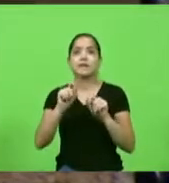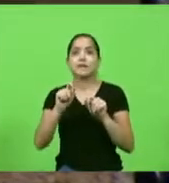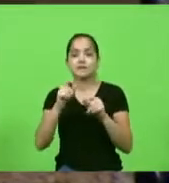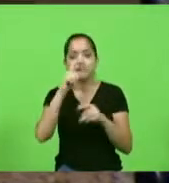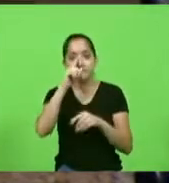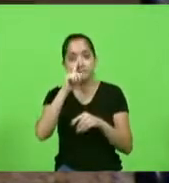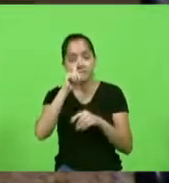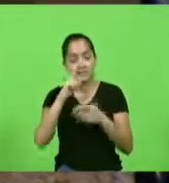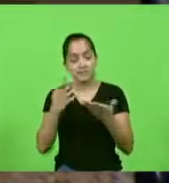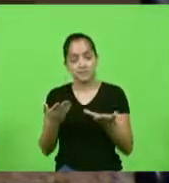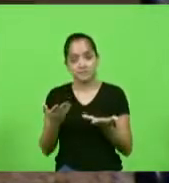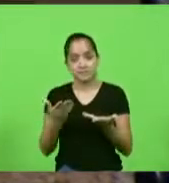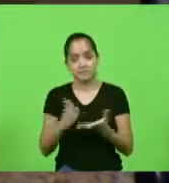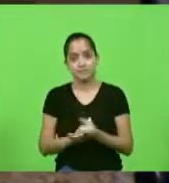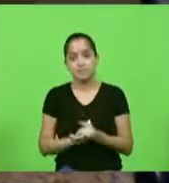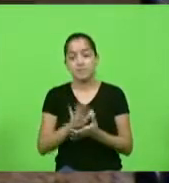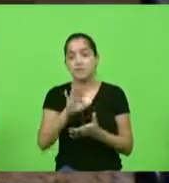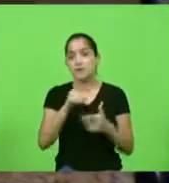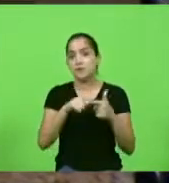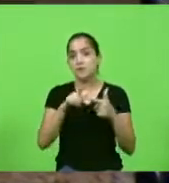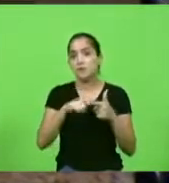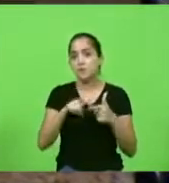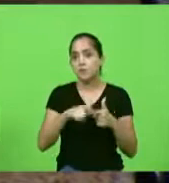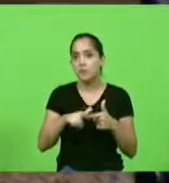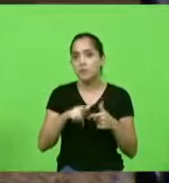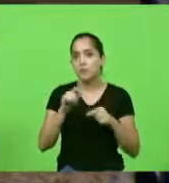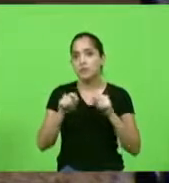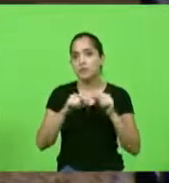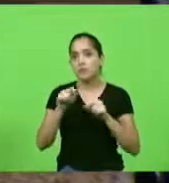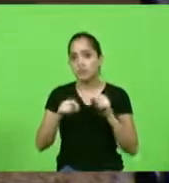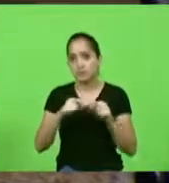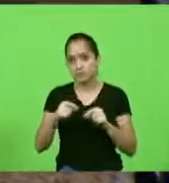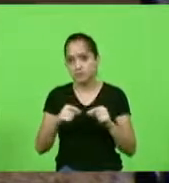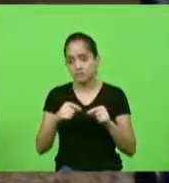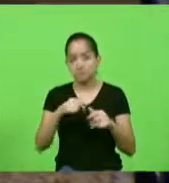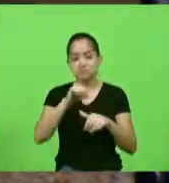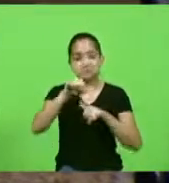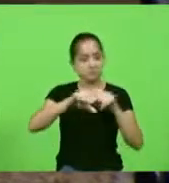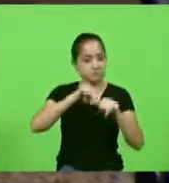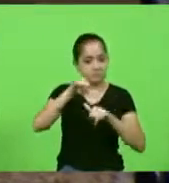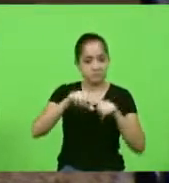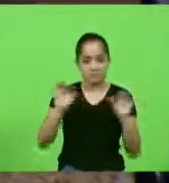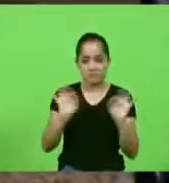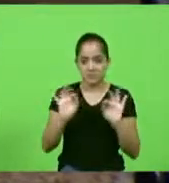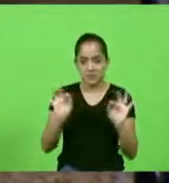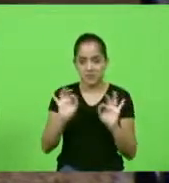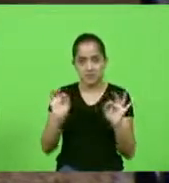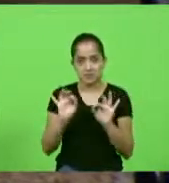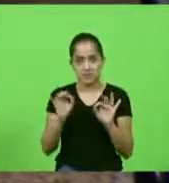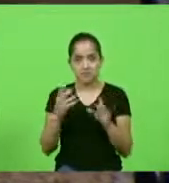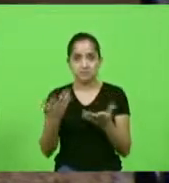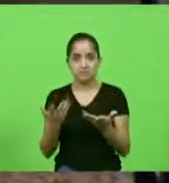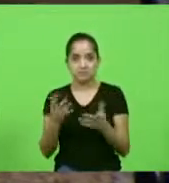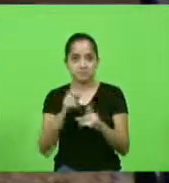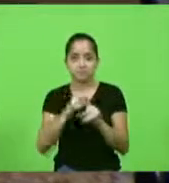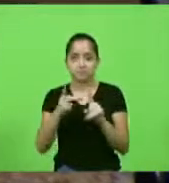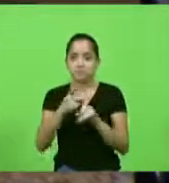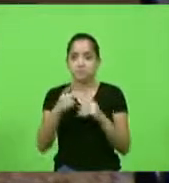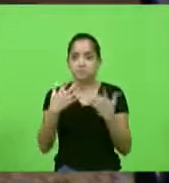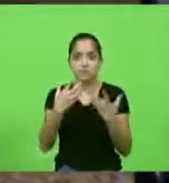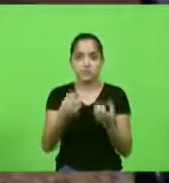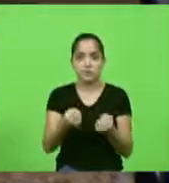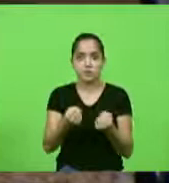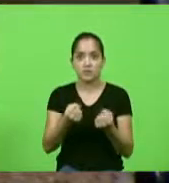o problema é que enquanto nós não reformamos a nossa previdência nossa segurança